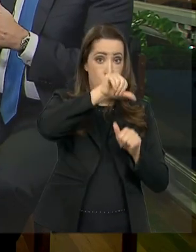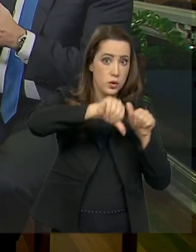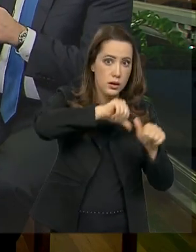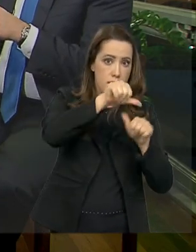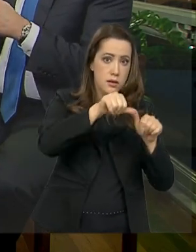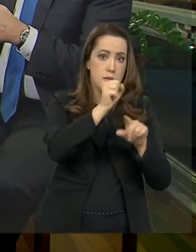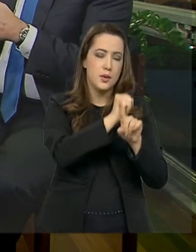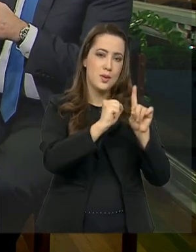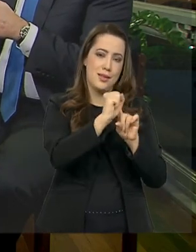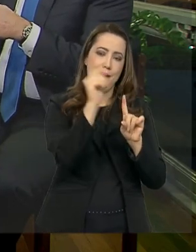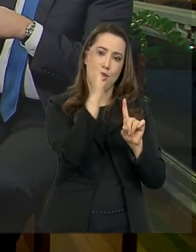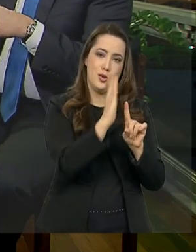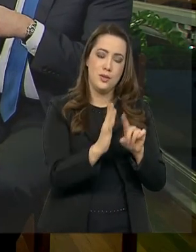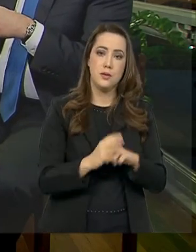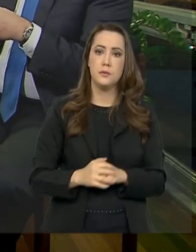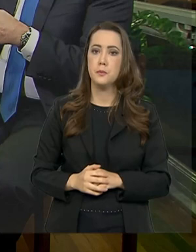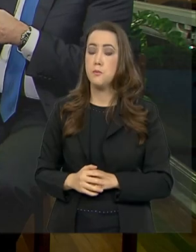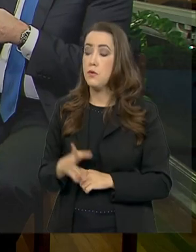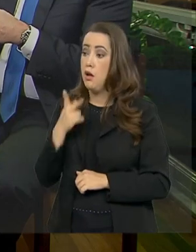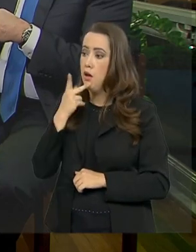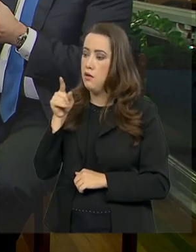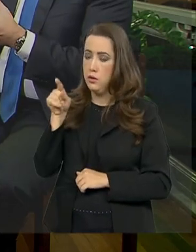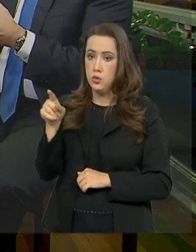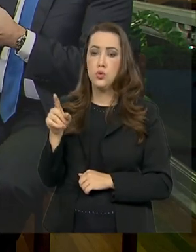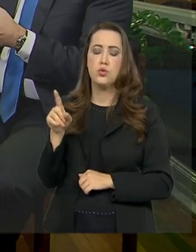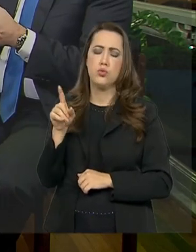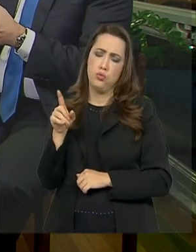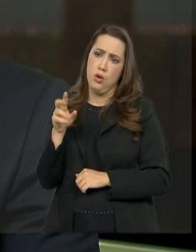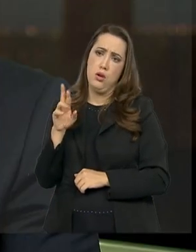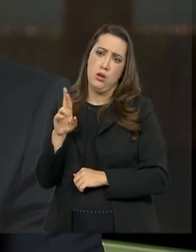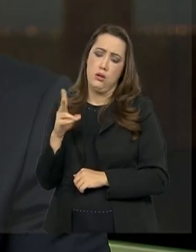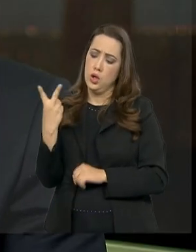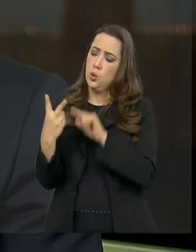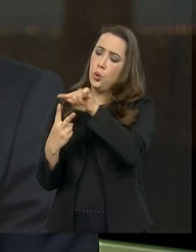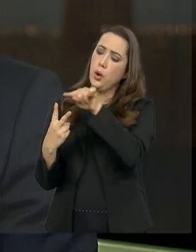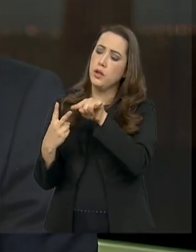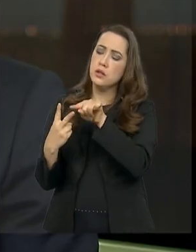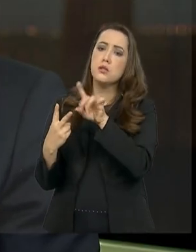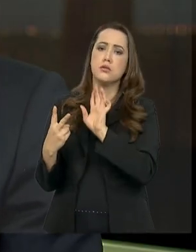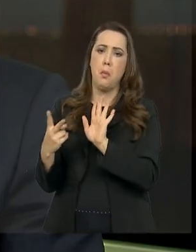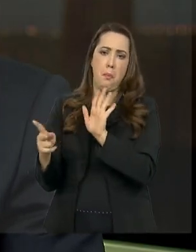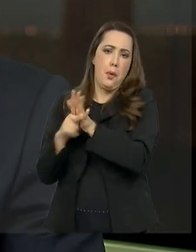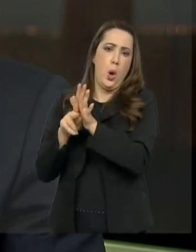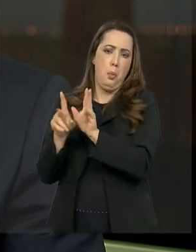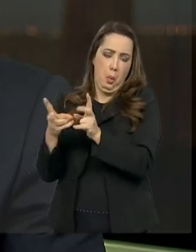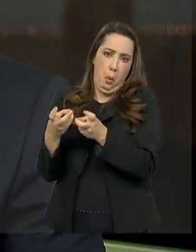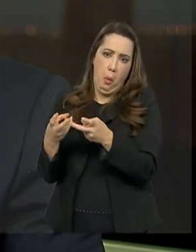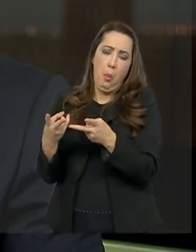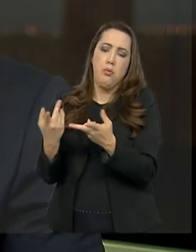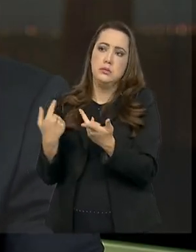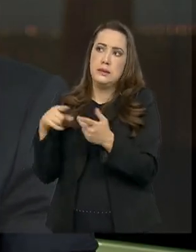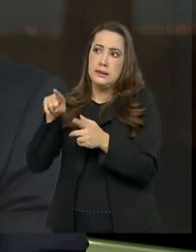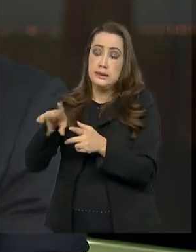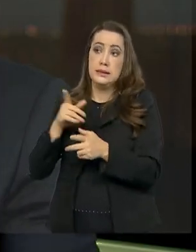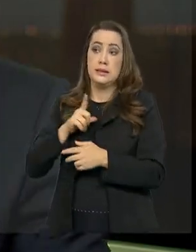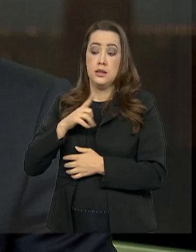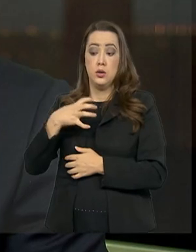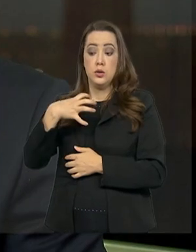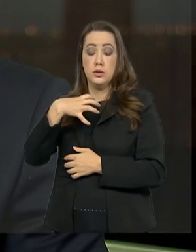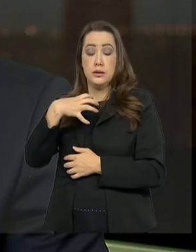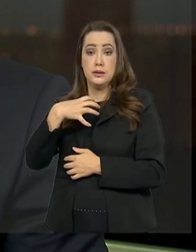Dizem que o senhor tem duas características que são características marcantes. O senhor é discreto e o senhor é um